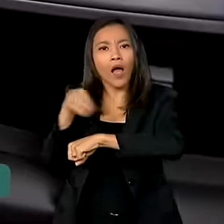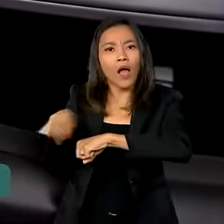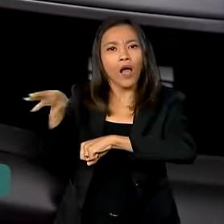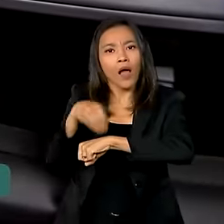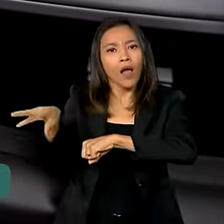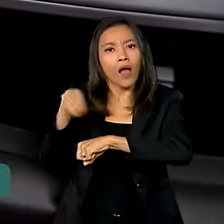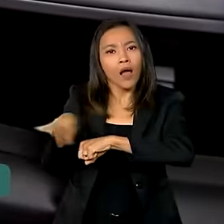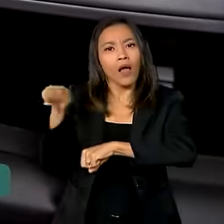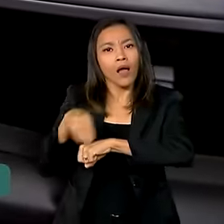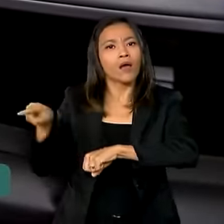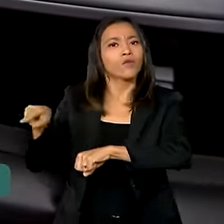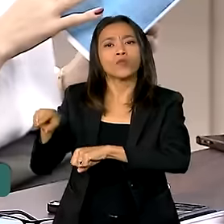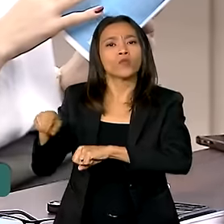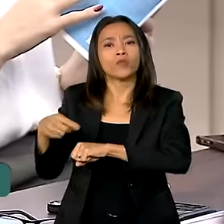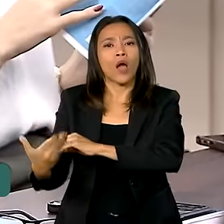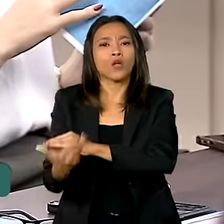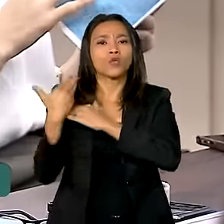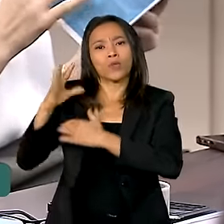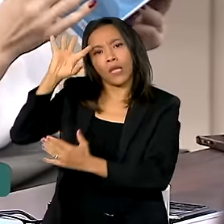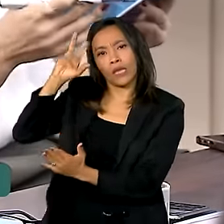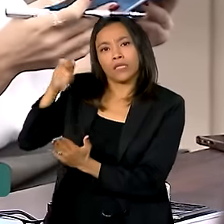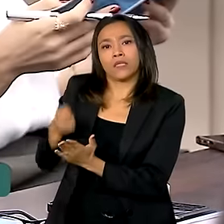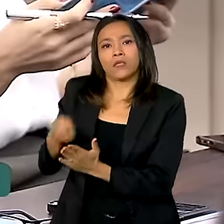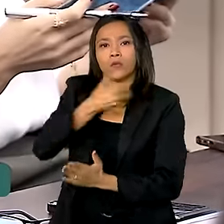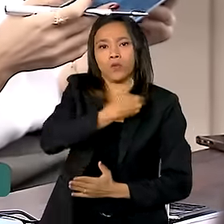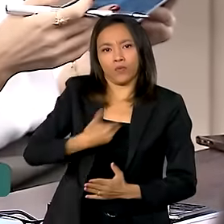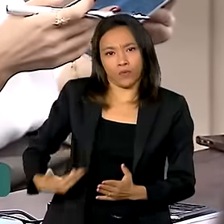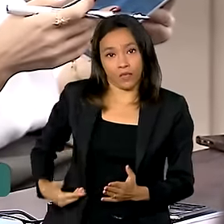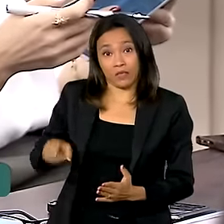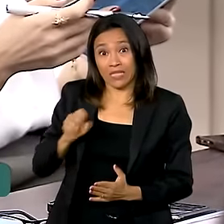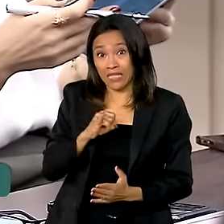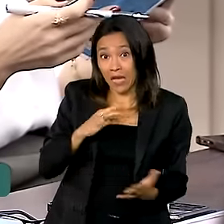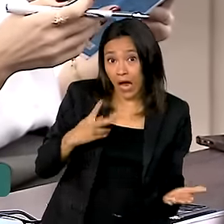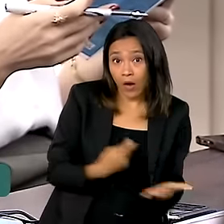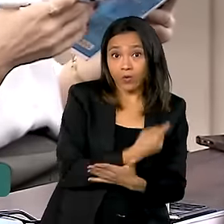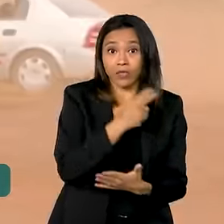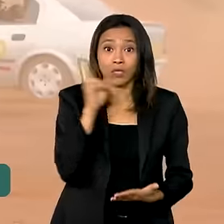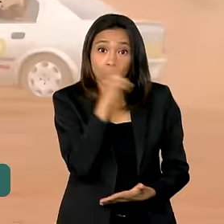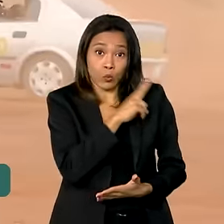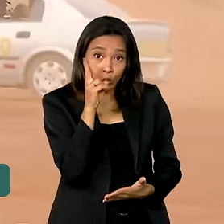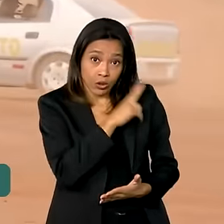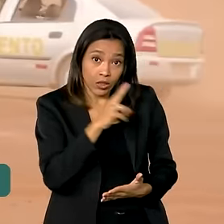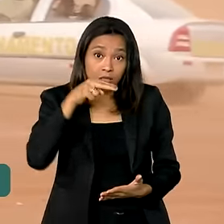decisões do governo federal em caso de uma emergência nuclear.